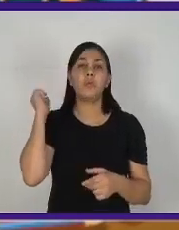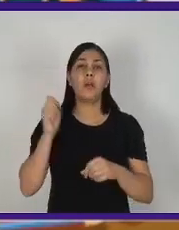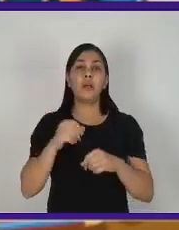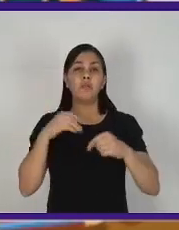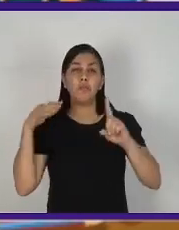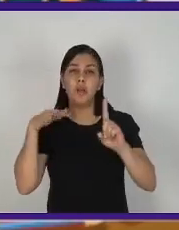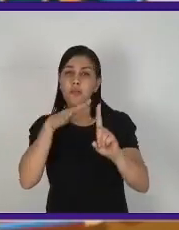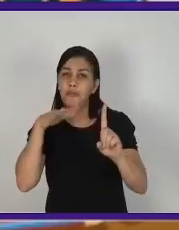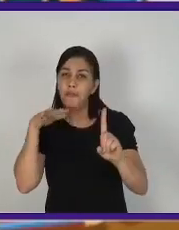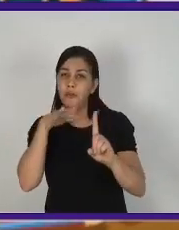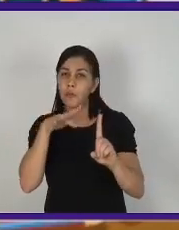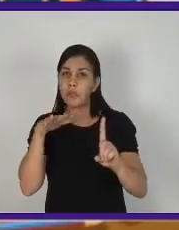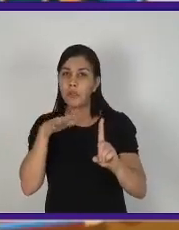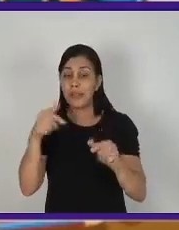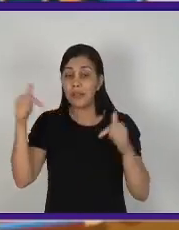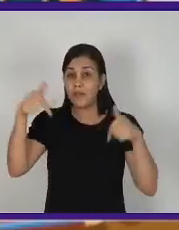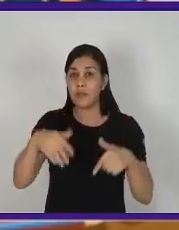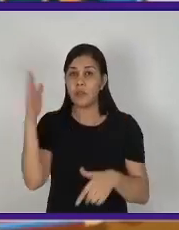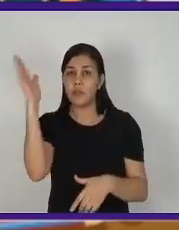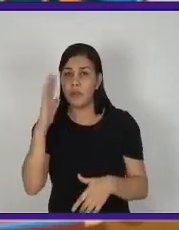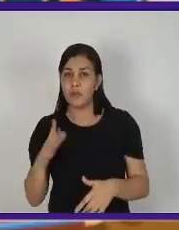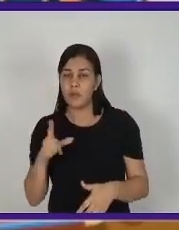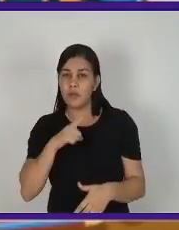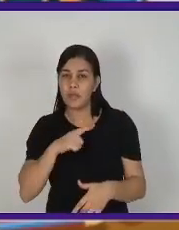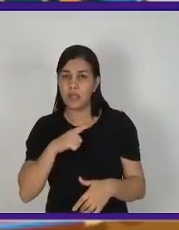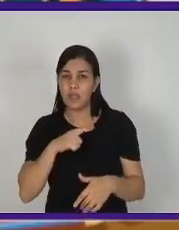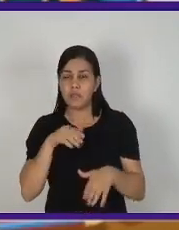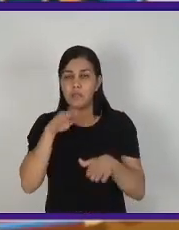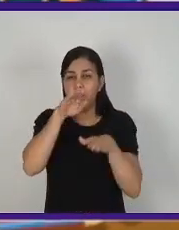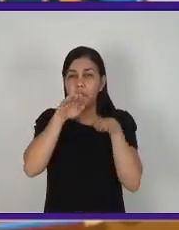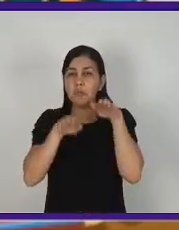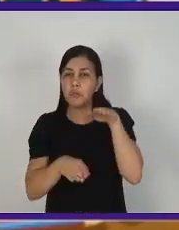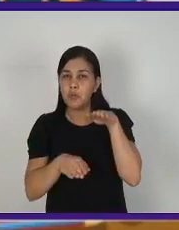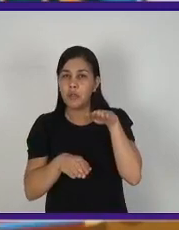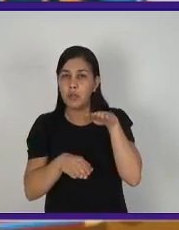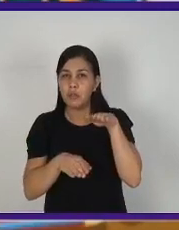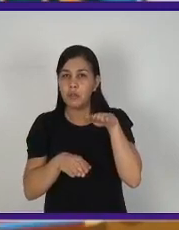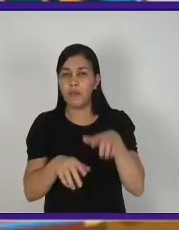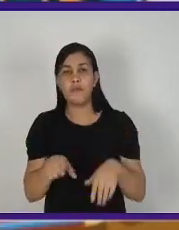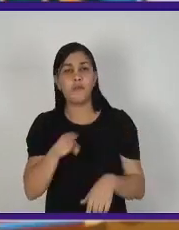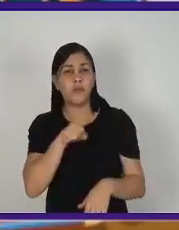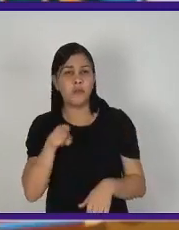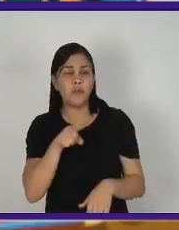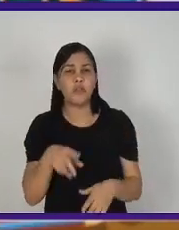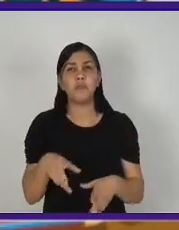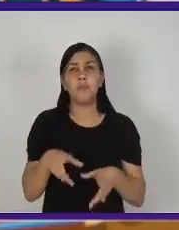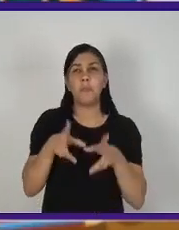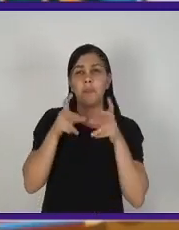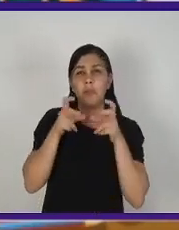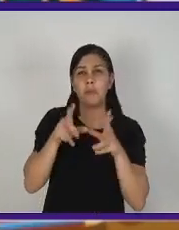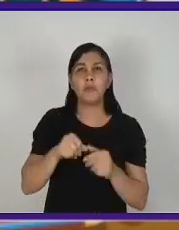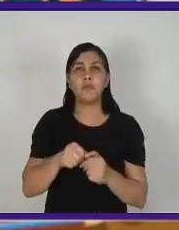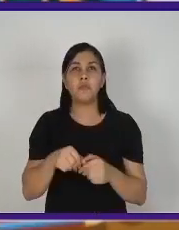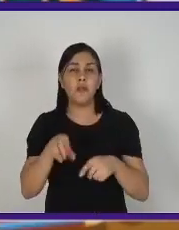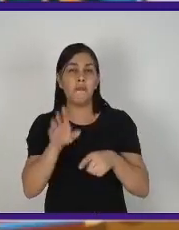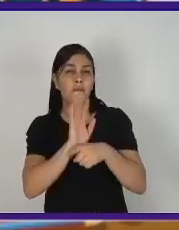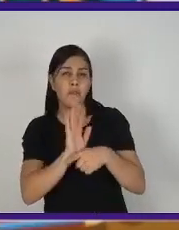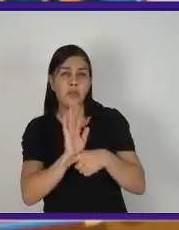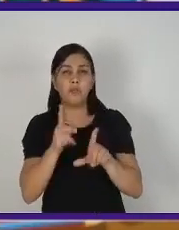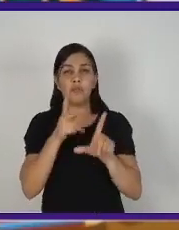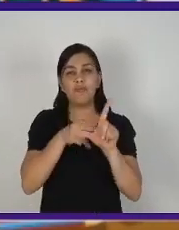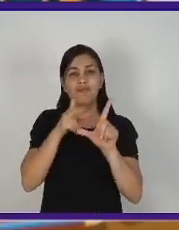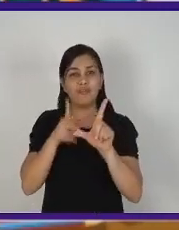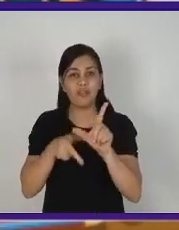aqui no Brasil ocorre de maneira desproporcional? Então, você acha que a gente vê muita cultura de fora? Muitos filmes,